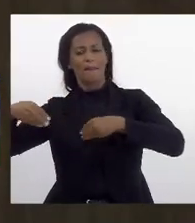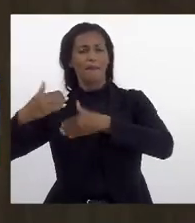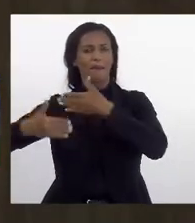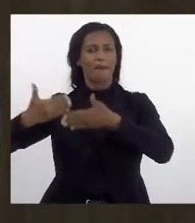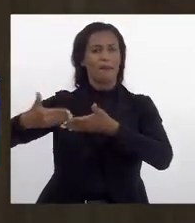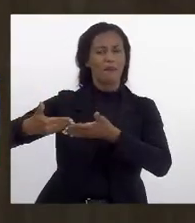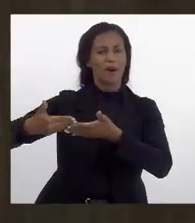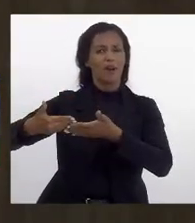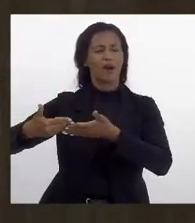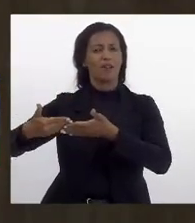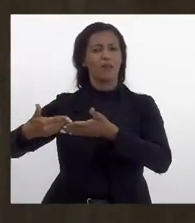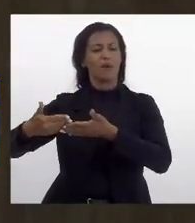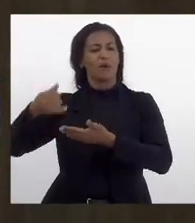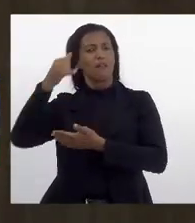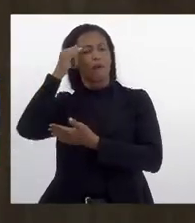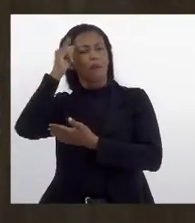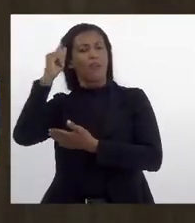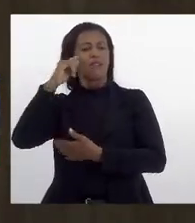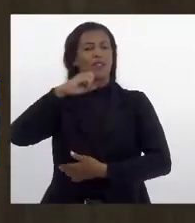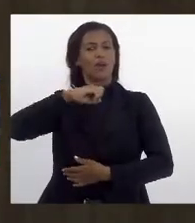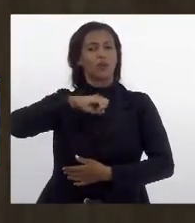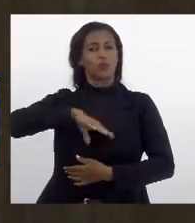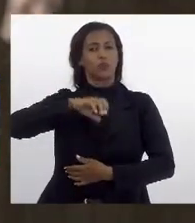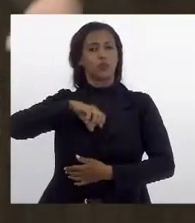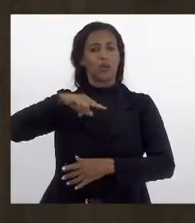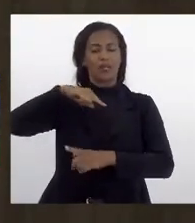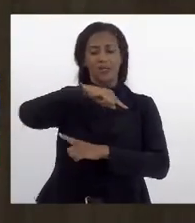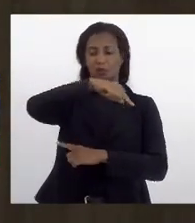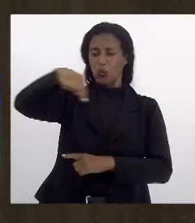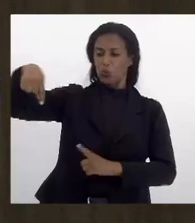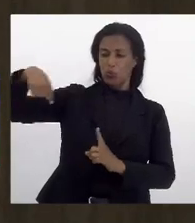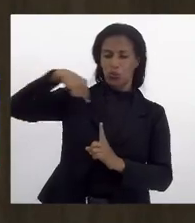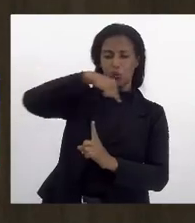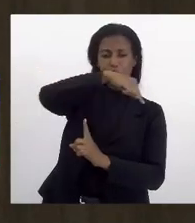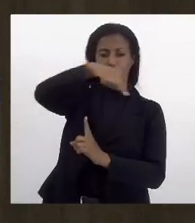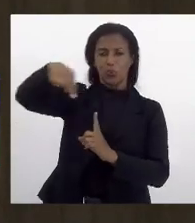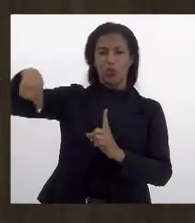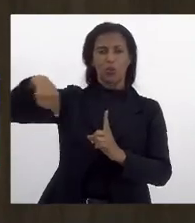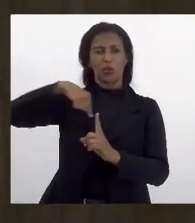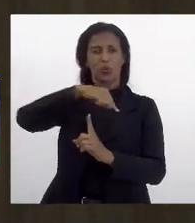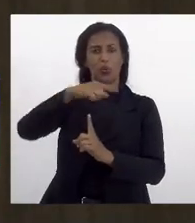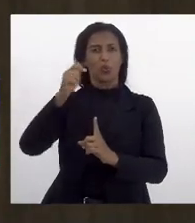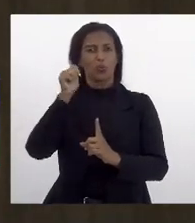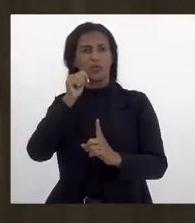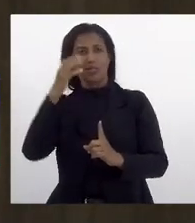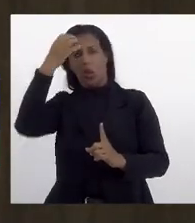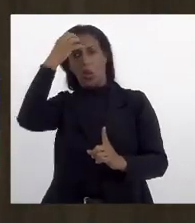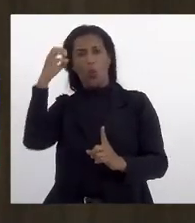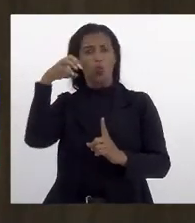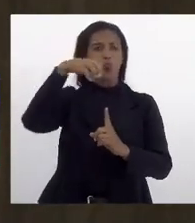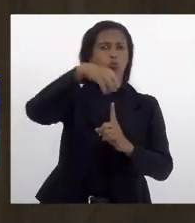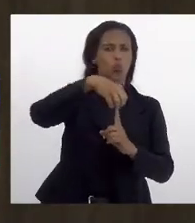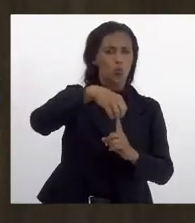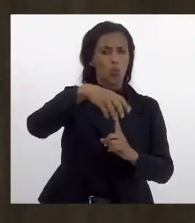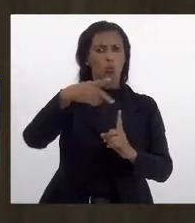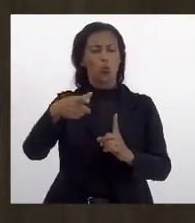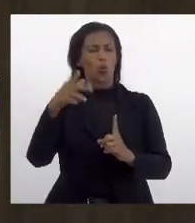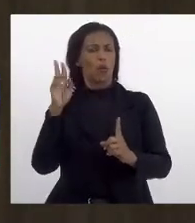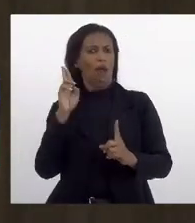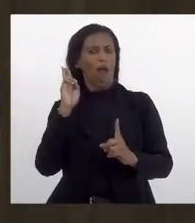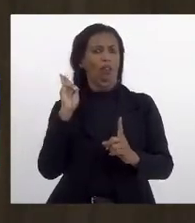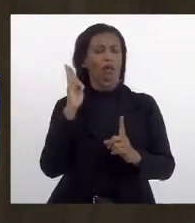usados para tentar conter algo e que o entorno é de marginalização dessa mulher de culpabilização de